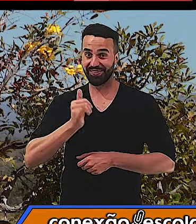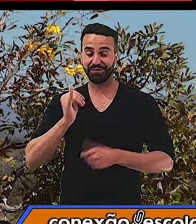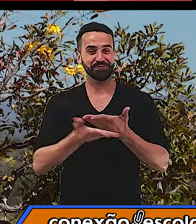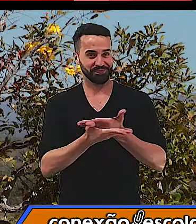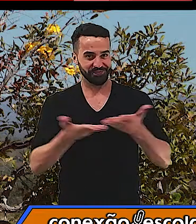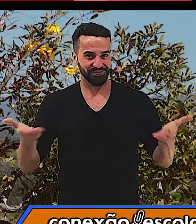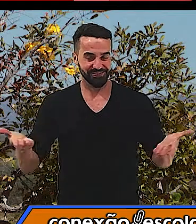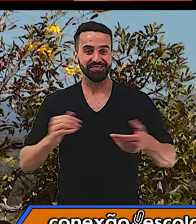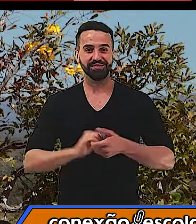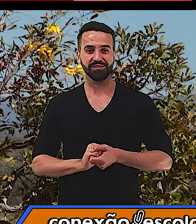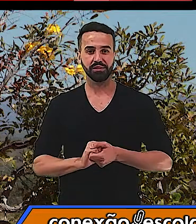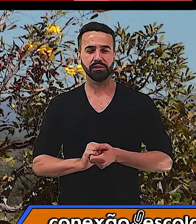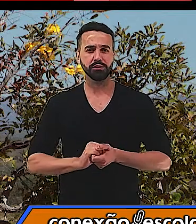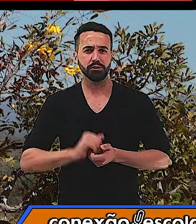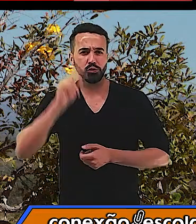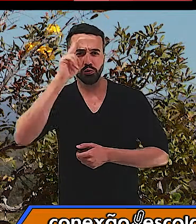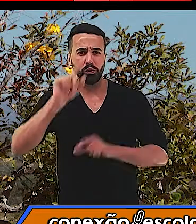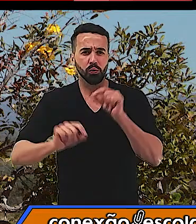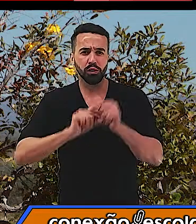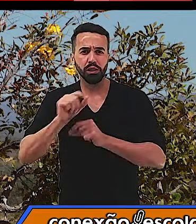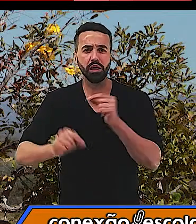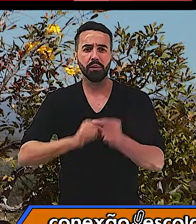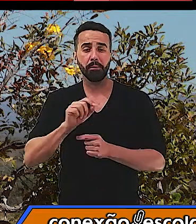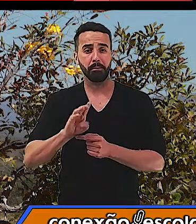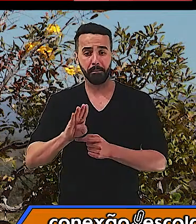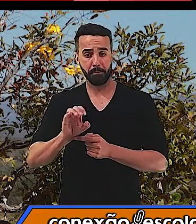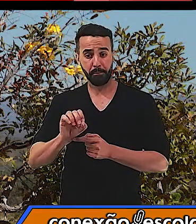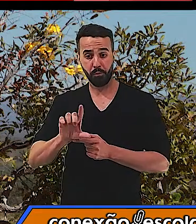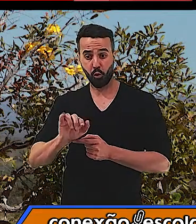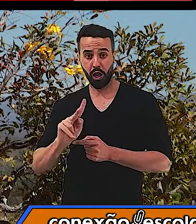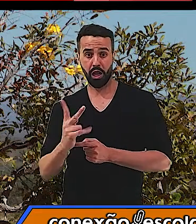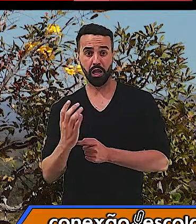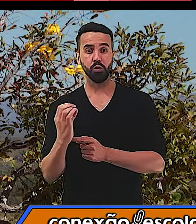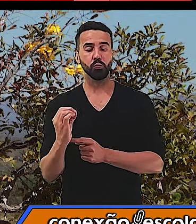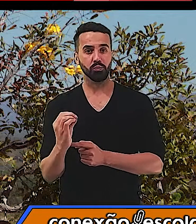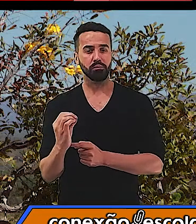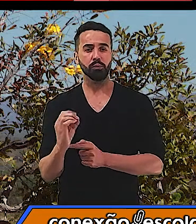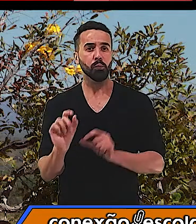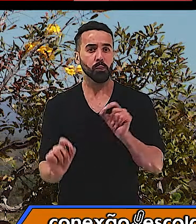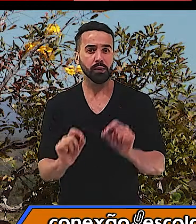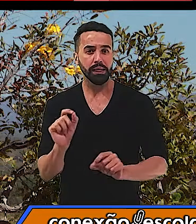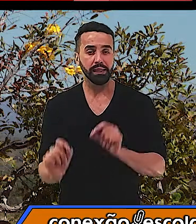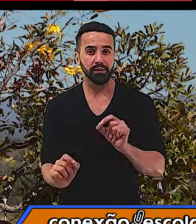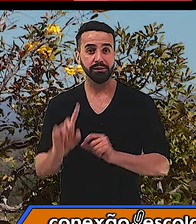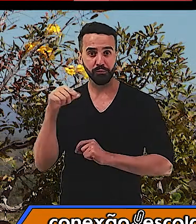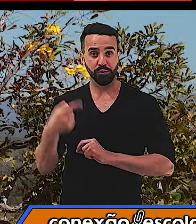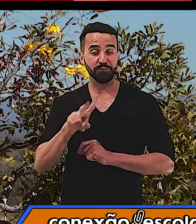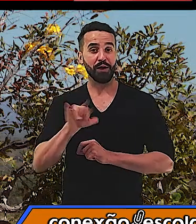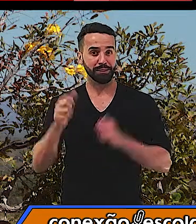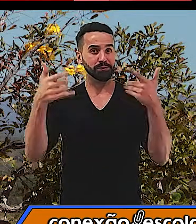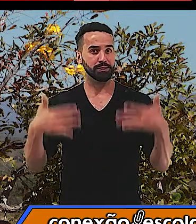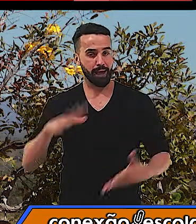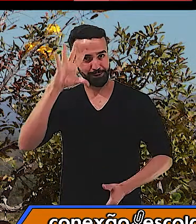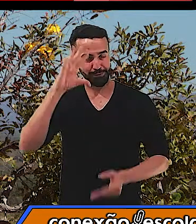para vocês o caso do bolinho. É, o caso do bolinho, isso mesmo, e a gente vai chegar lá, tudo bem?